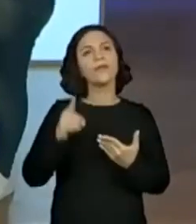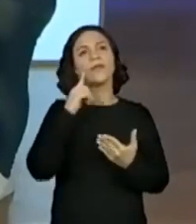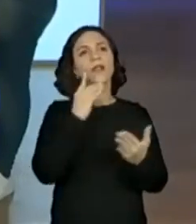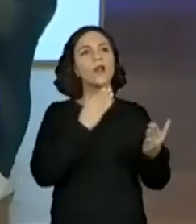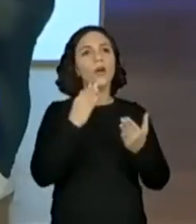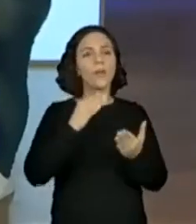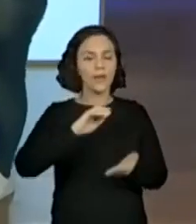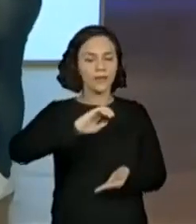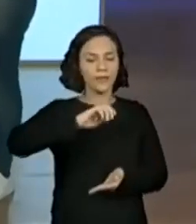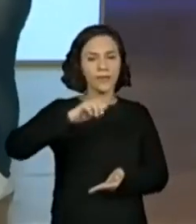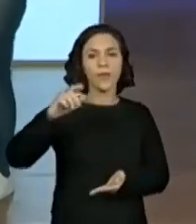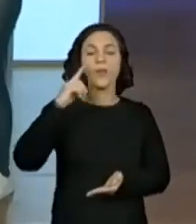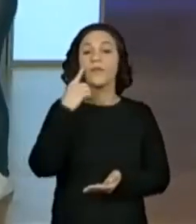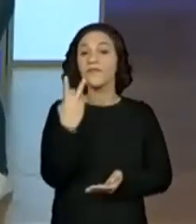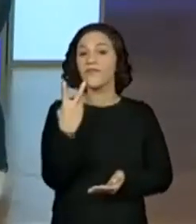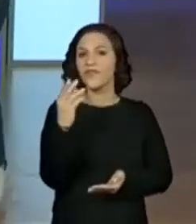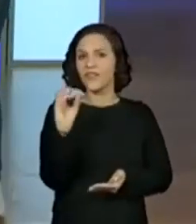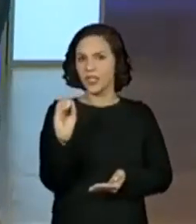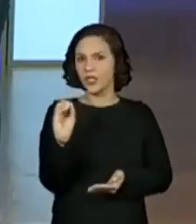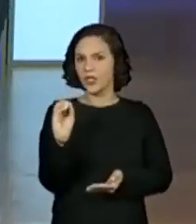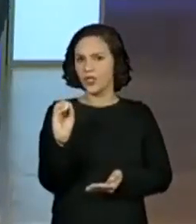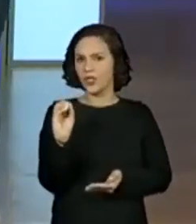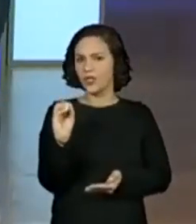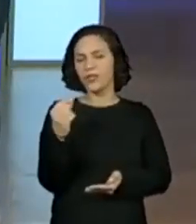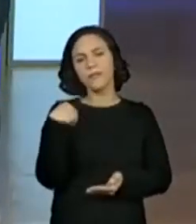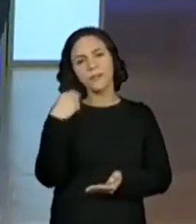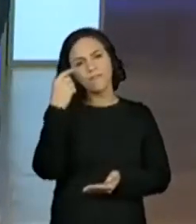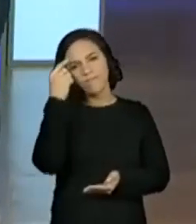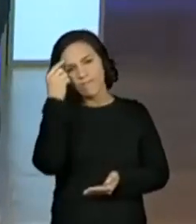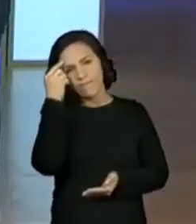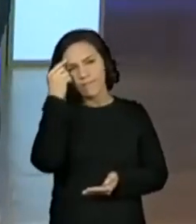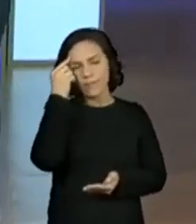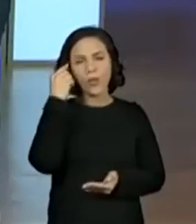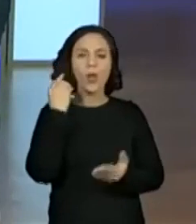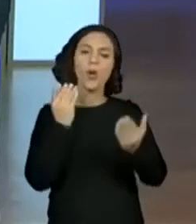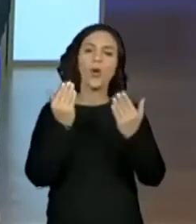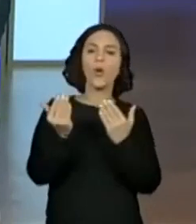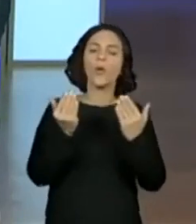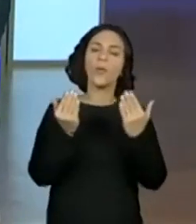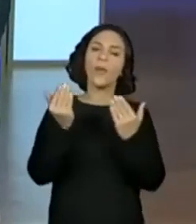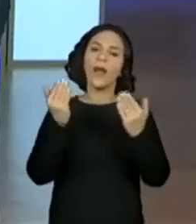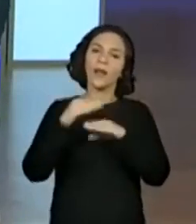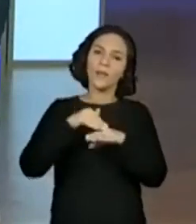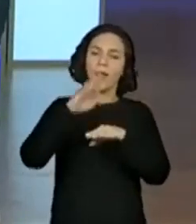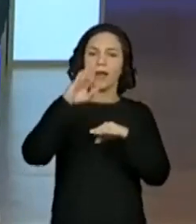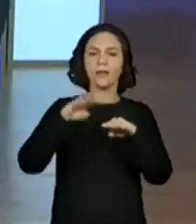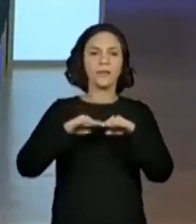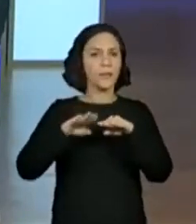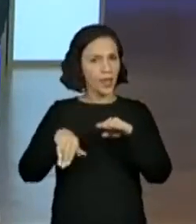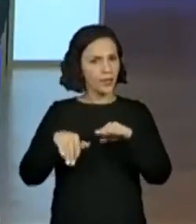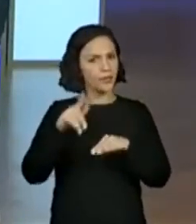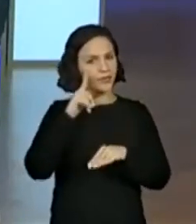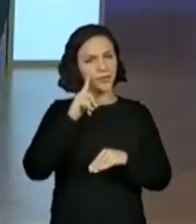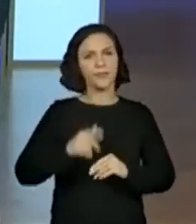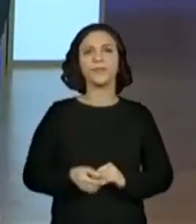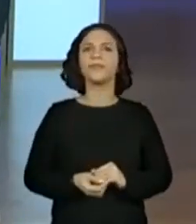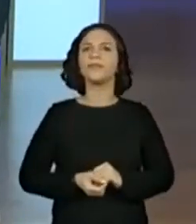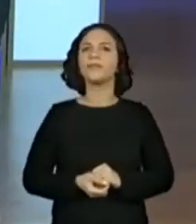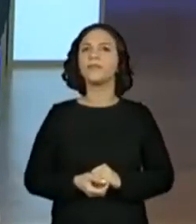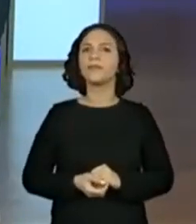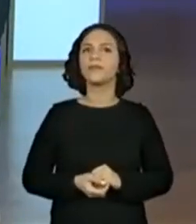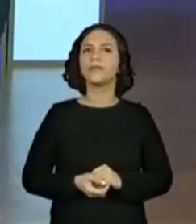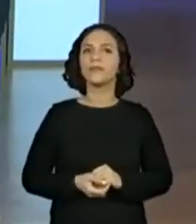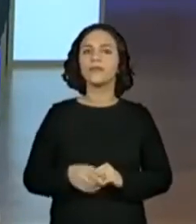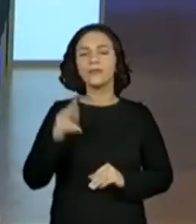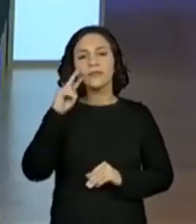tampinha? 20 tampinhas? 20 tampinhas. Só para a gente pensar aqui um pouquinho. Então, olha lá. Só para a gente